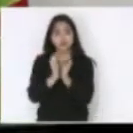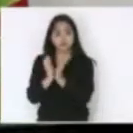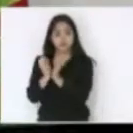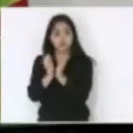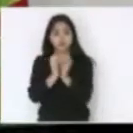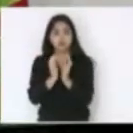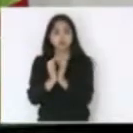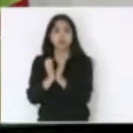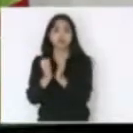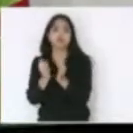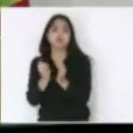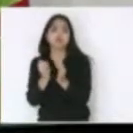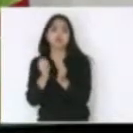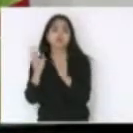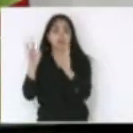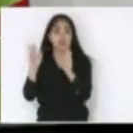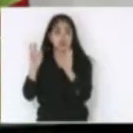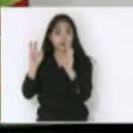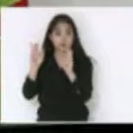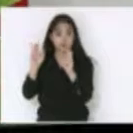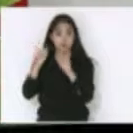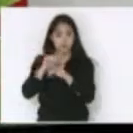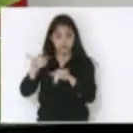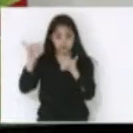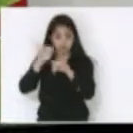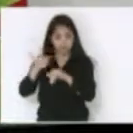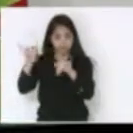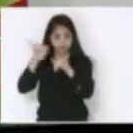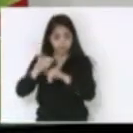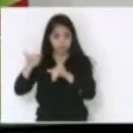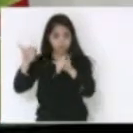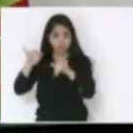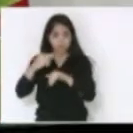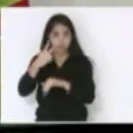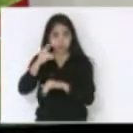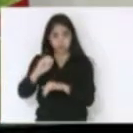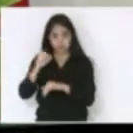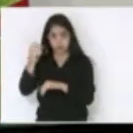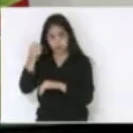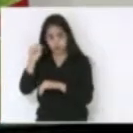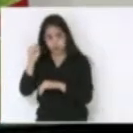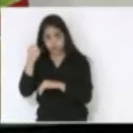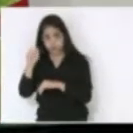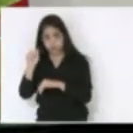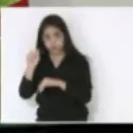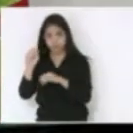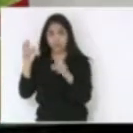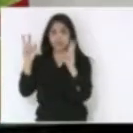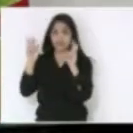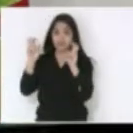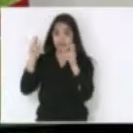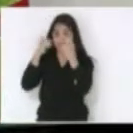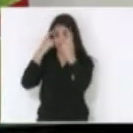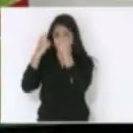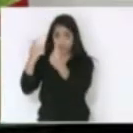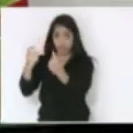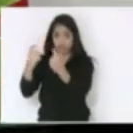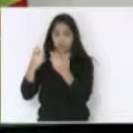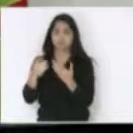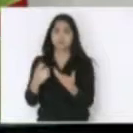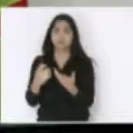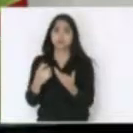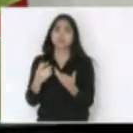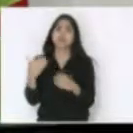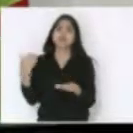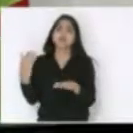Catarina que é o tema da próxima campanha da fraternidade 2018 é a questão da violência e por isso nós